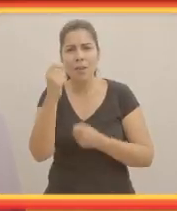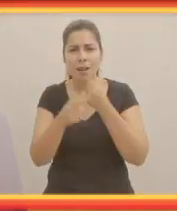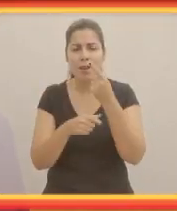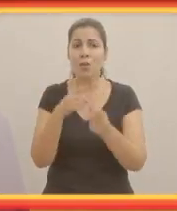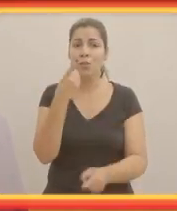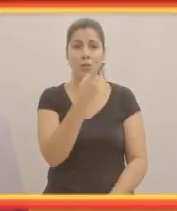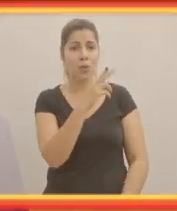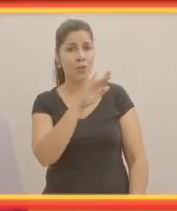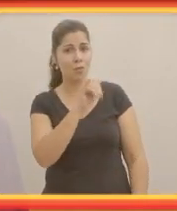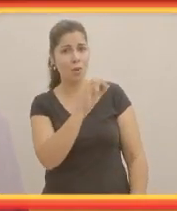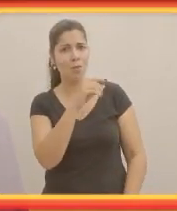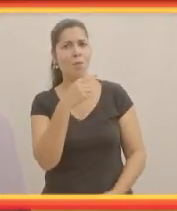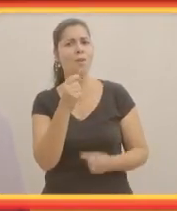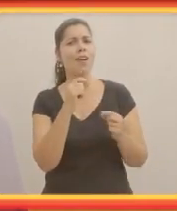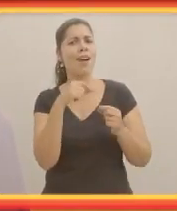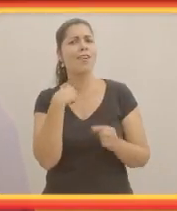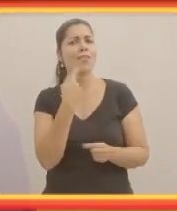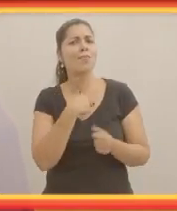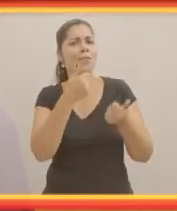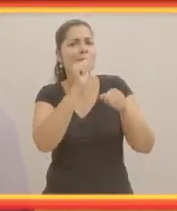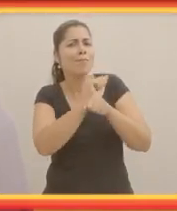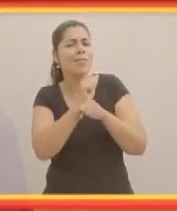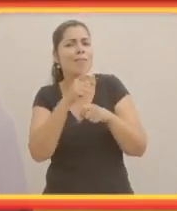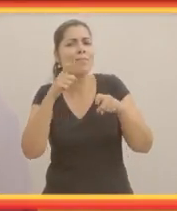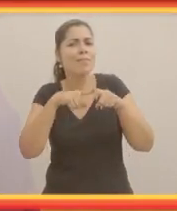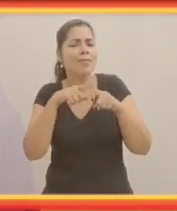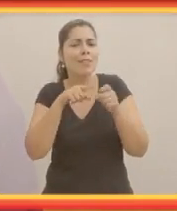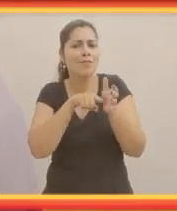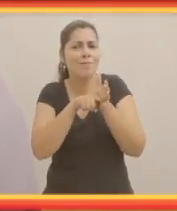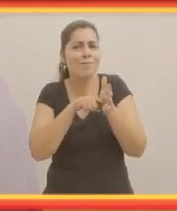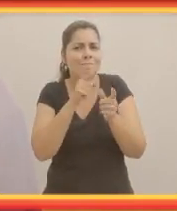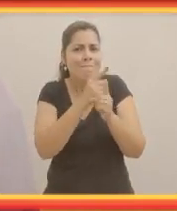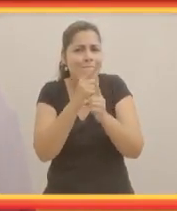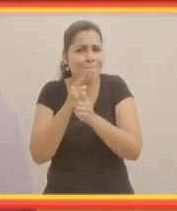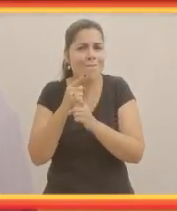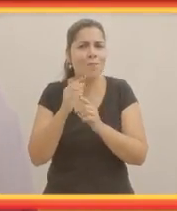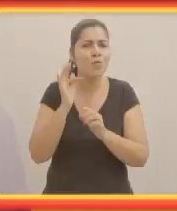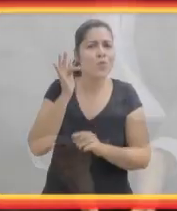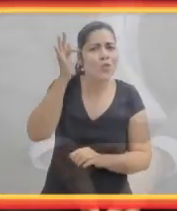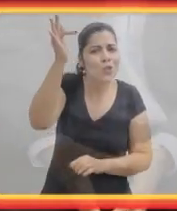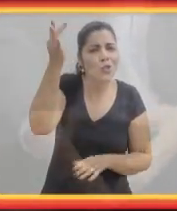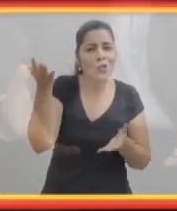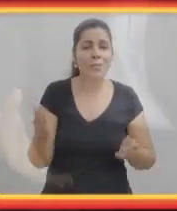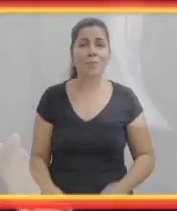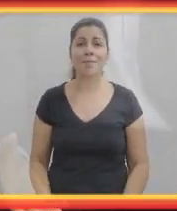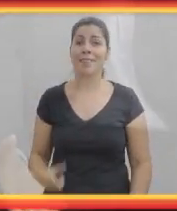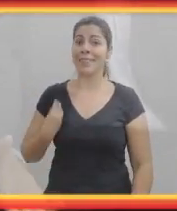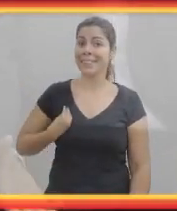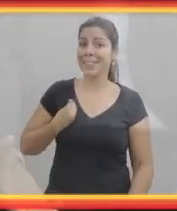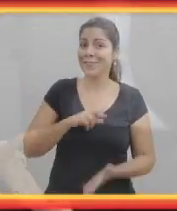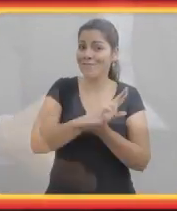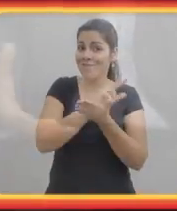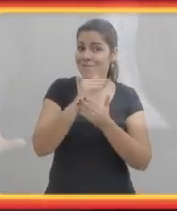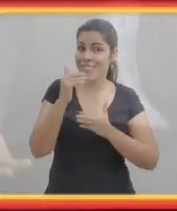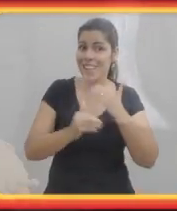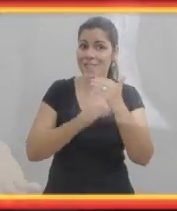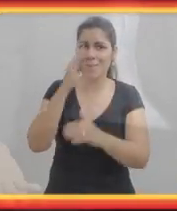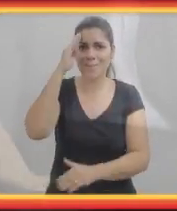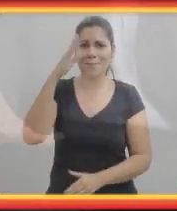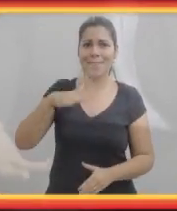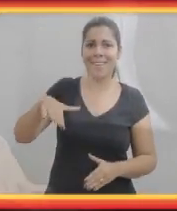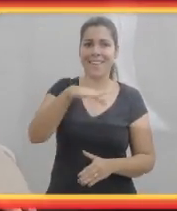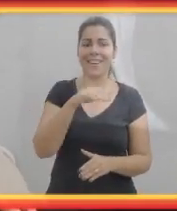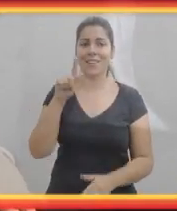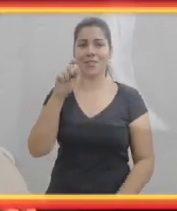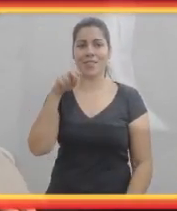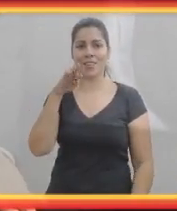Doutor João, o que a gente pode esperar da medicina genética para um futuro próximo? Existem diversos avanços, principalmente na